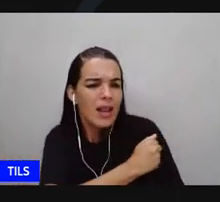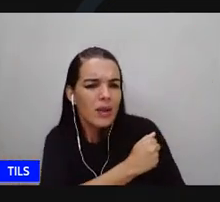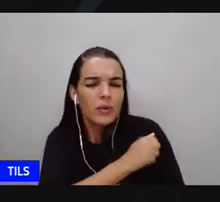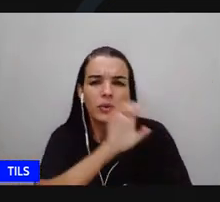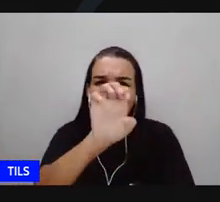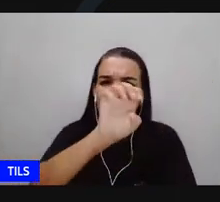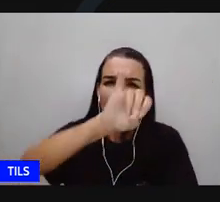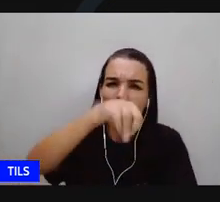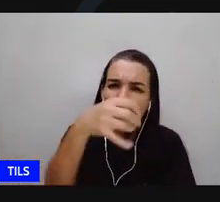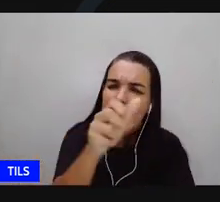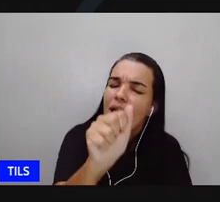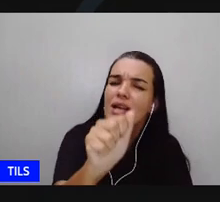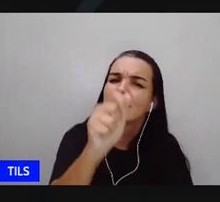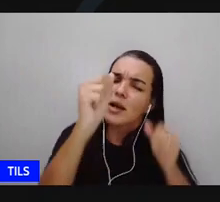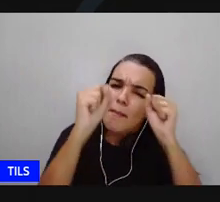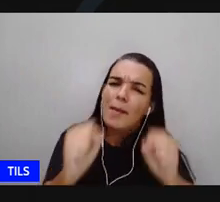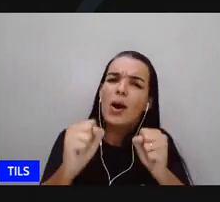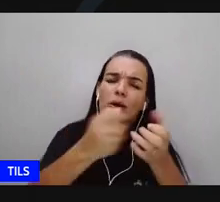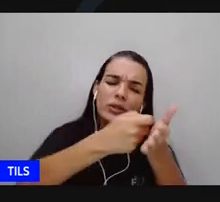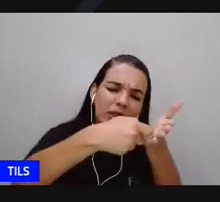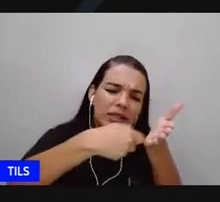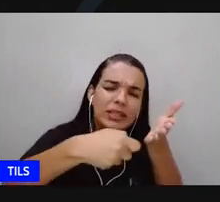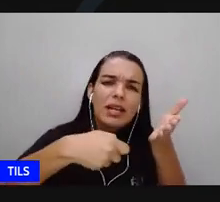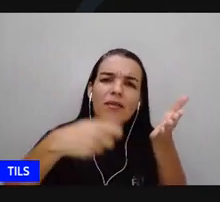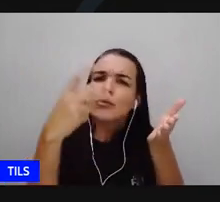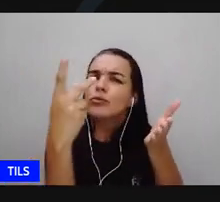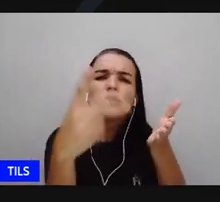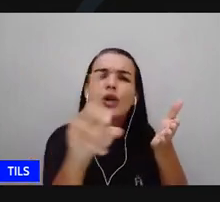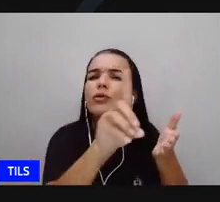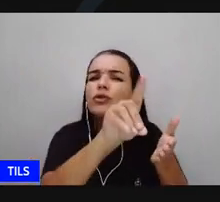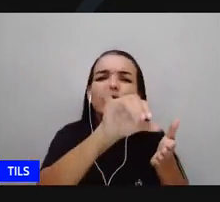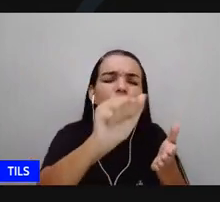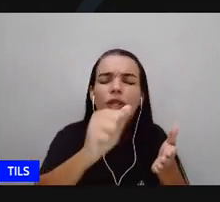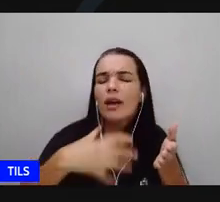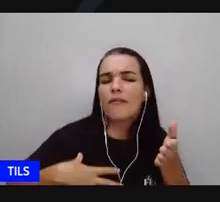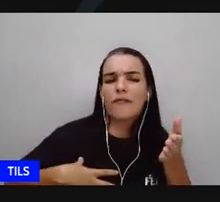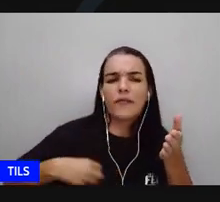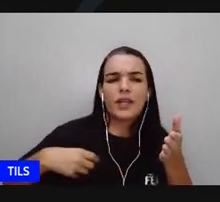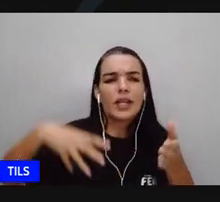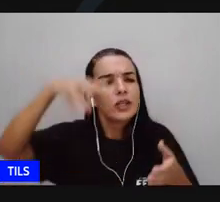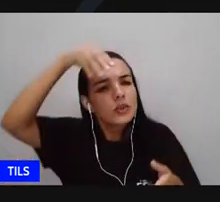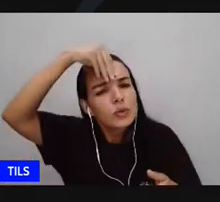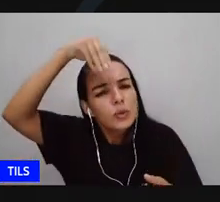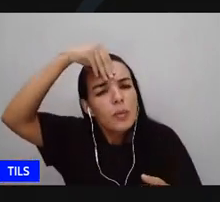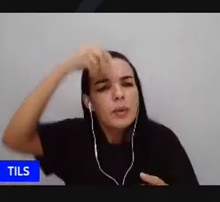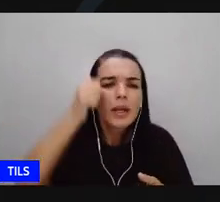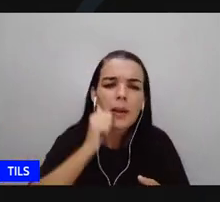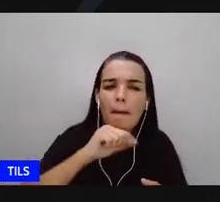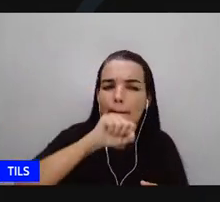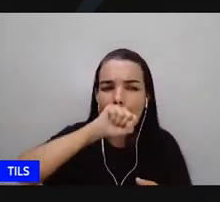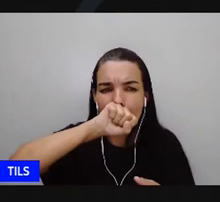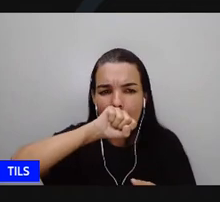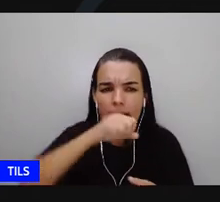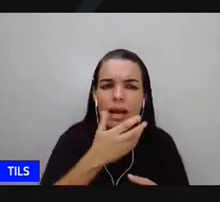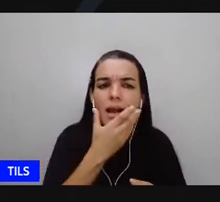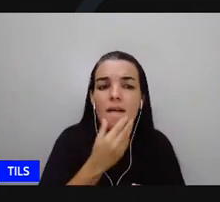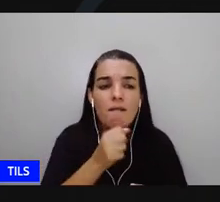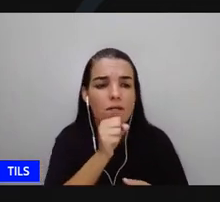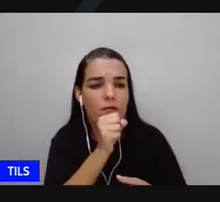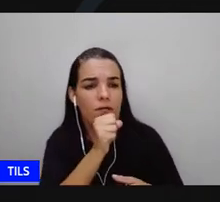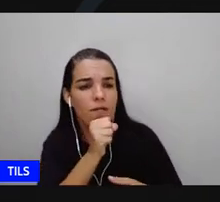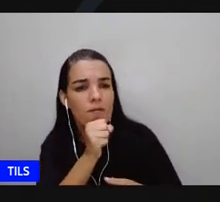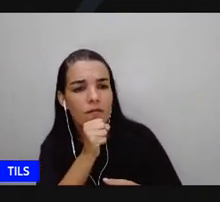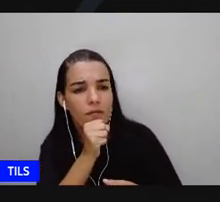escreva sobre o dia dia do seu querido do seu sobrinho da sua mãe da sua avó das coisas que você